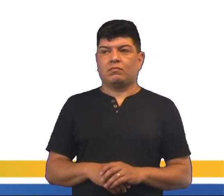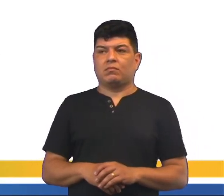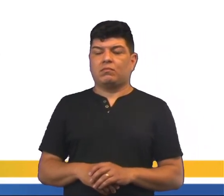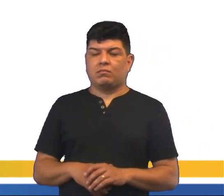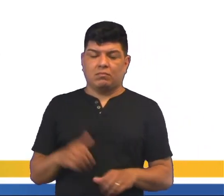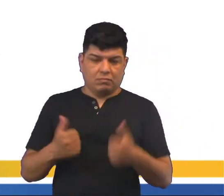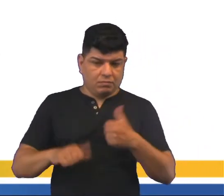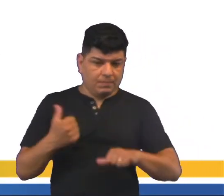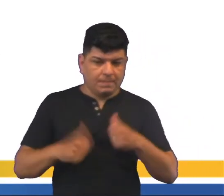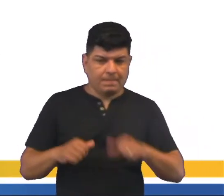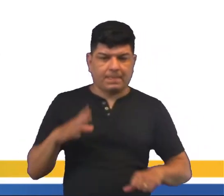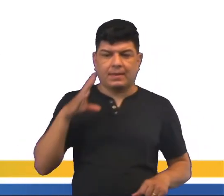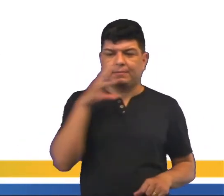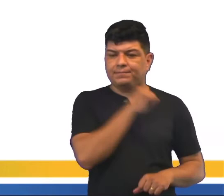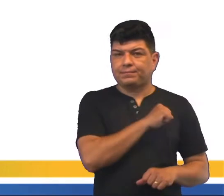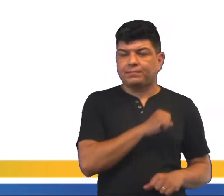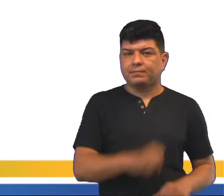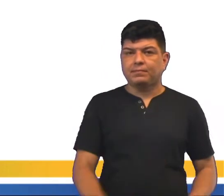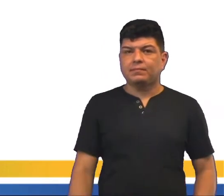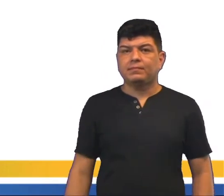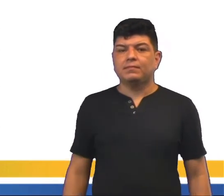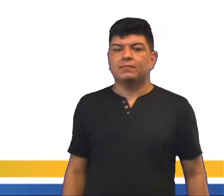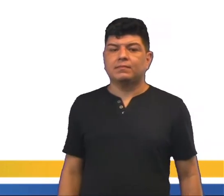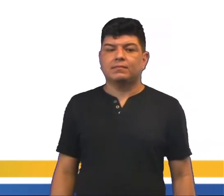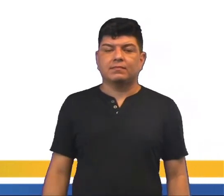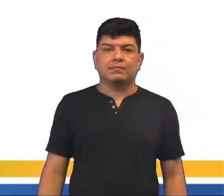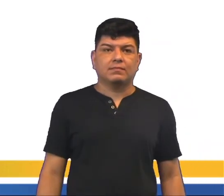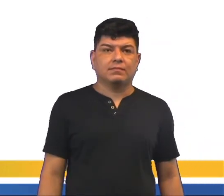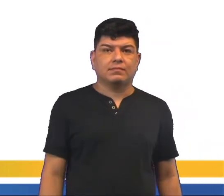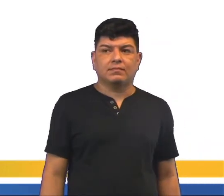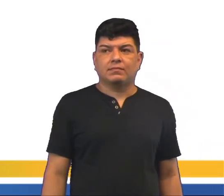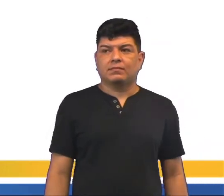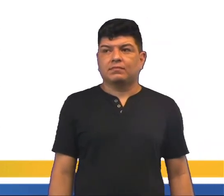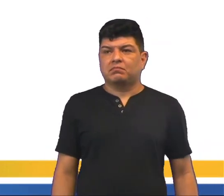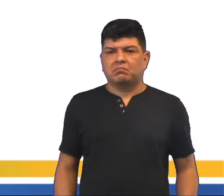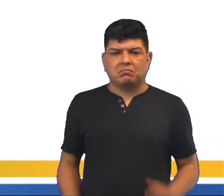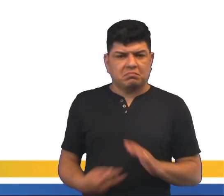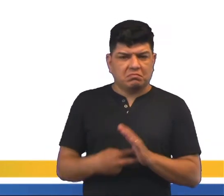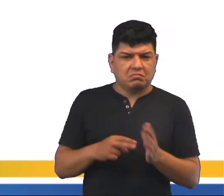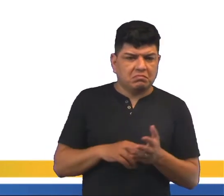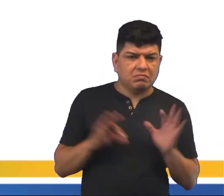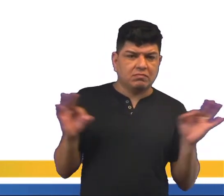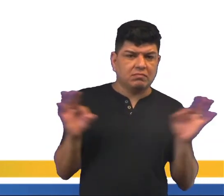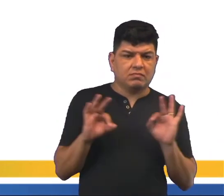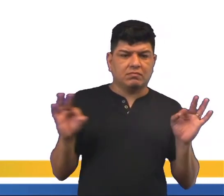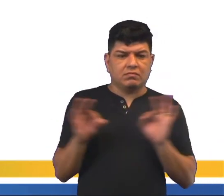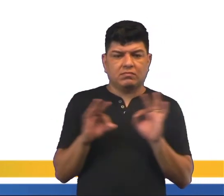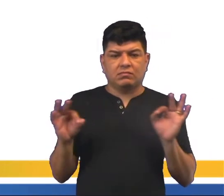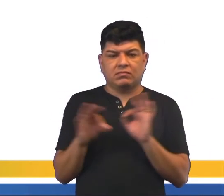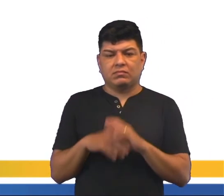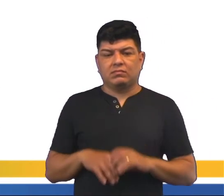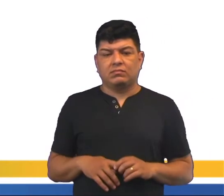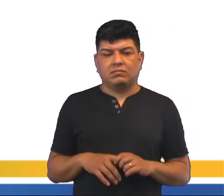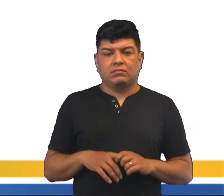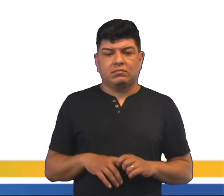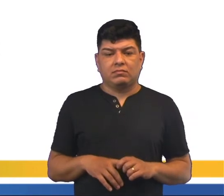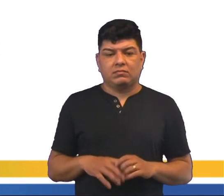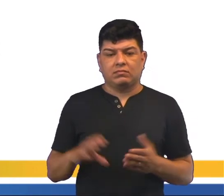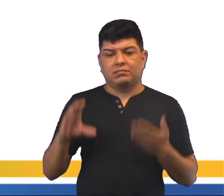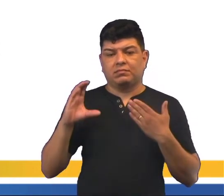Aquela analisada rápida. Olha lá, o que não tem nada a ver aí, tá gente? Com a segregação aí. Vamos lá.